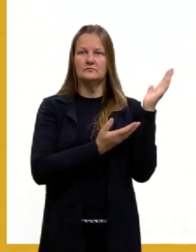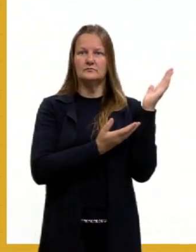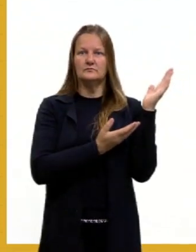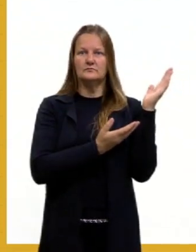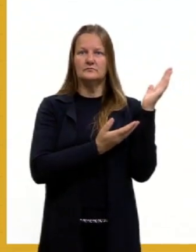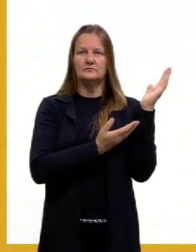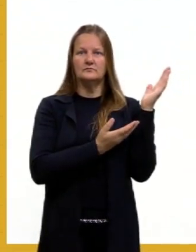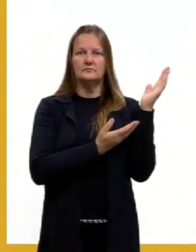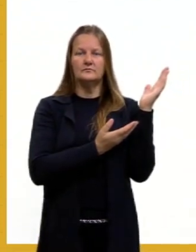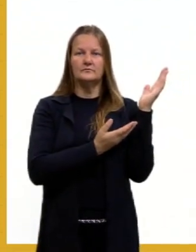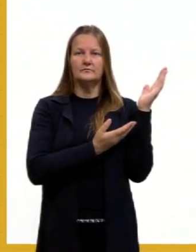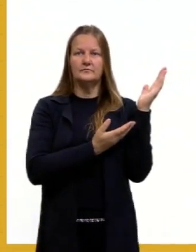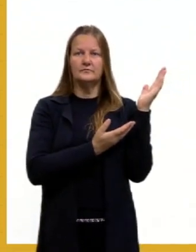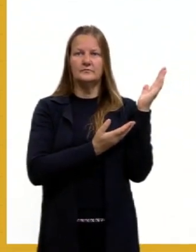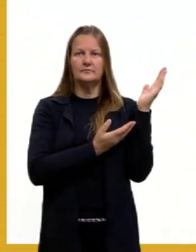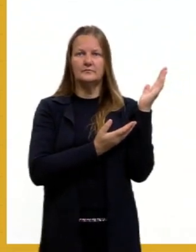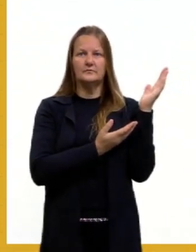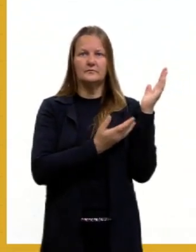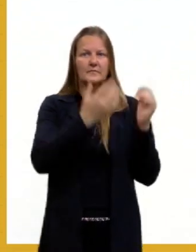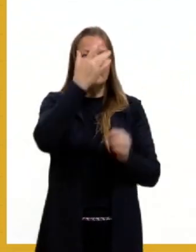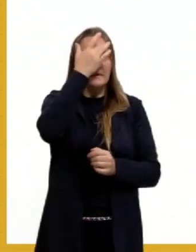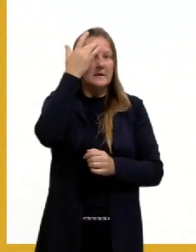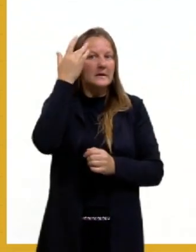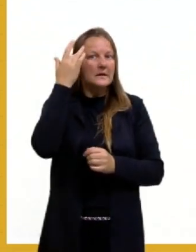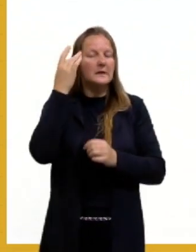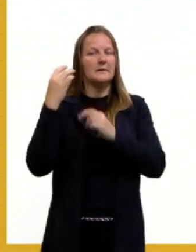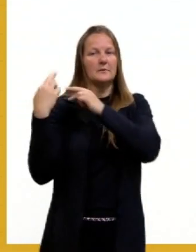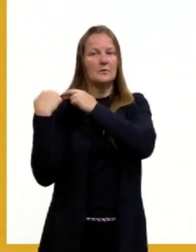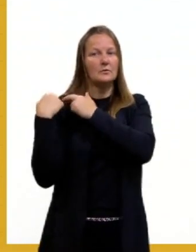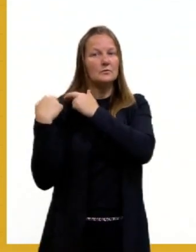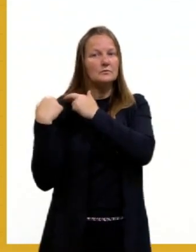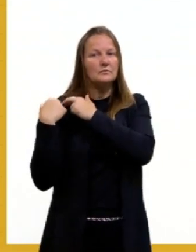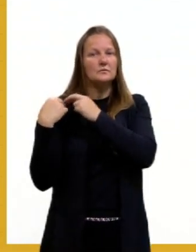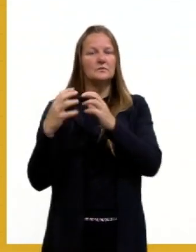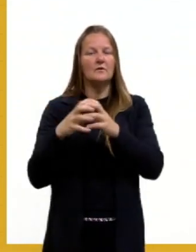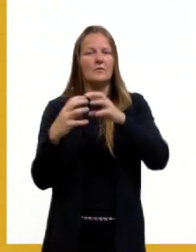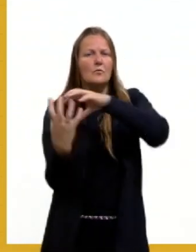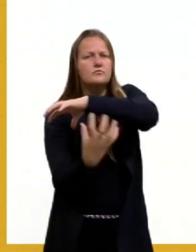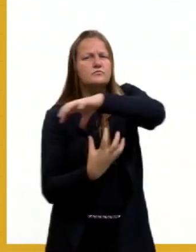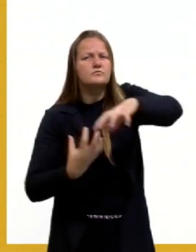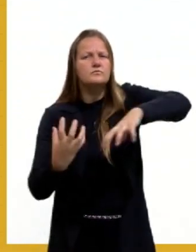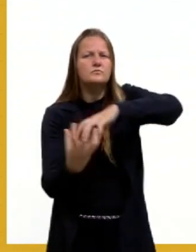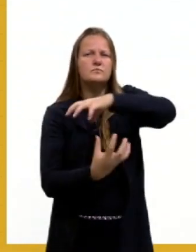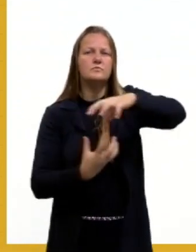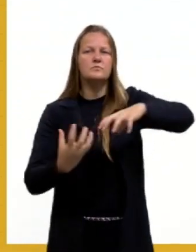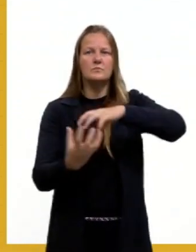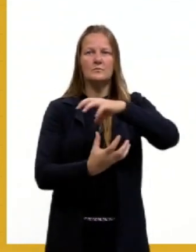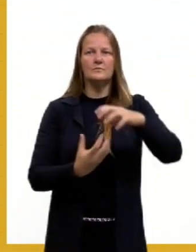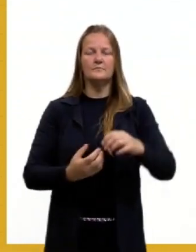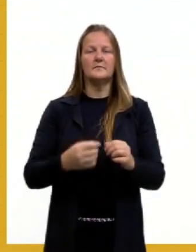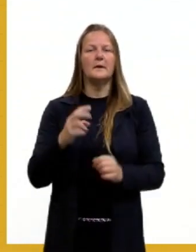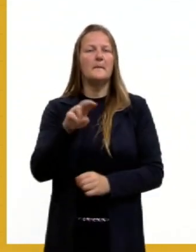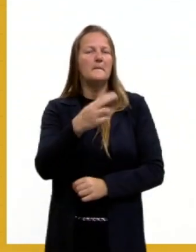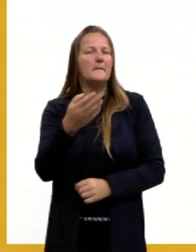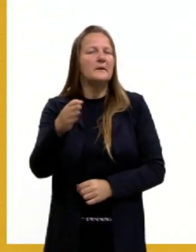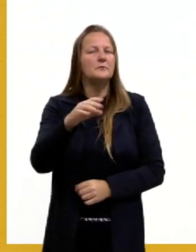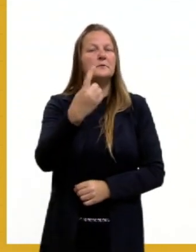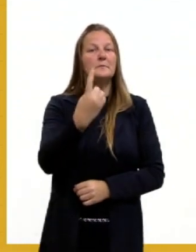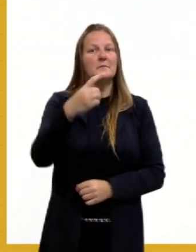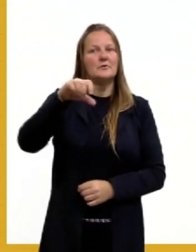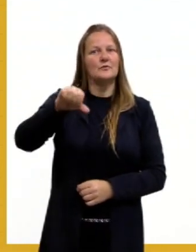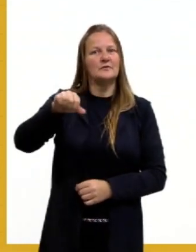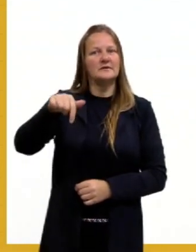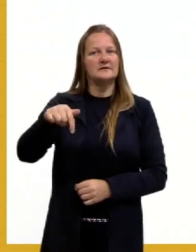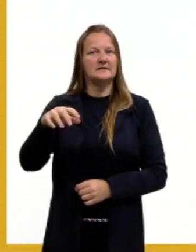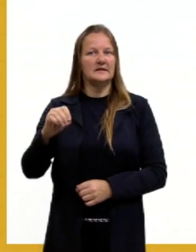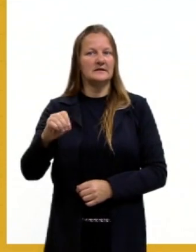a grande pessoa, né, o grande responsável, né, por essa revolução. Então, na década de 70, tinha um outro